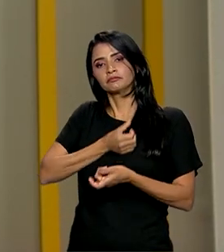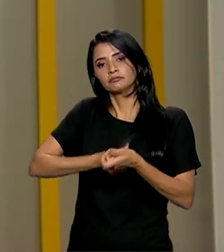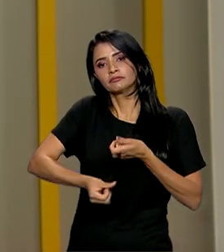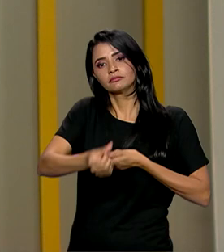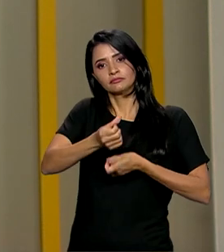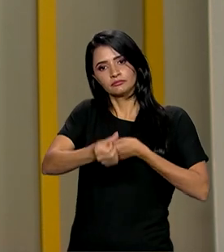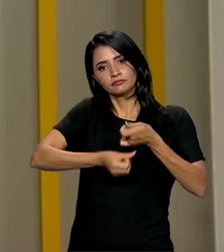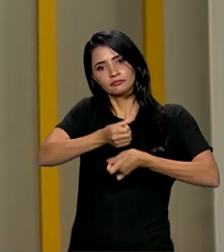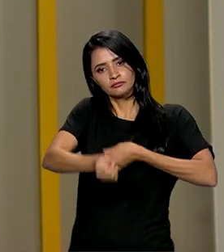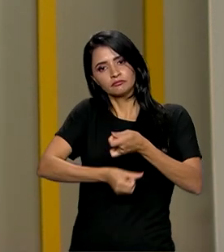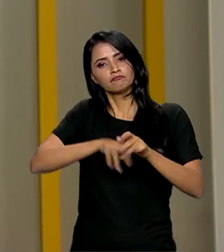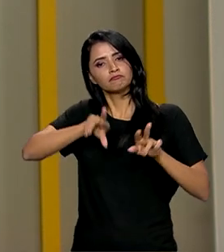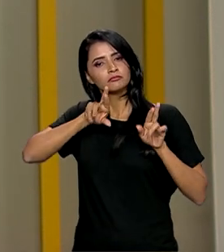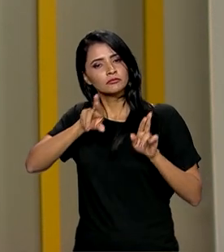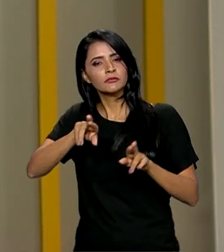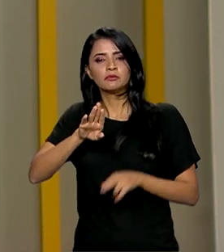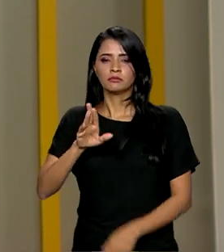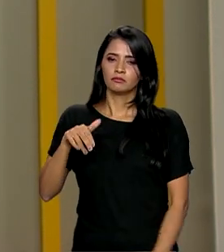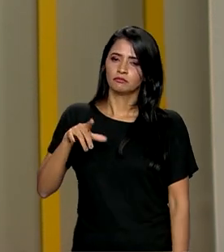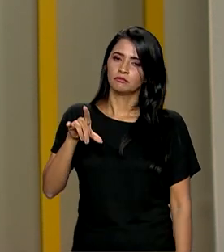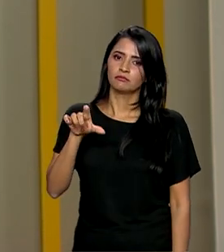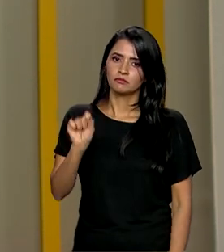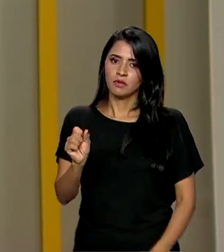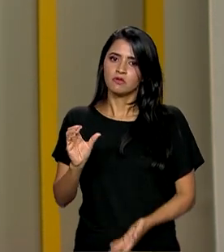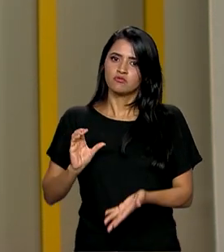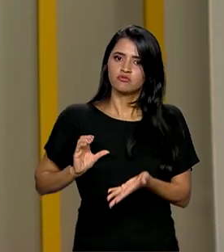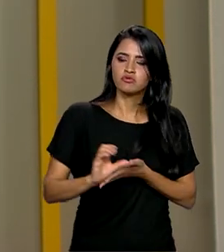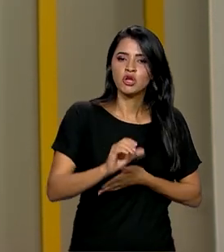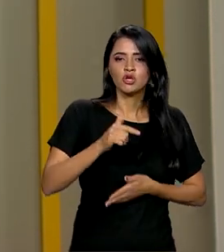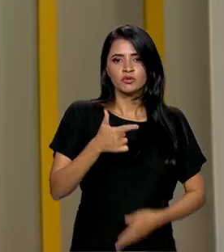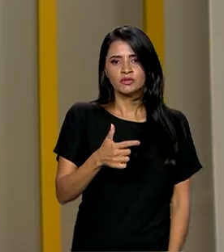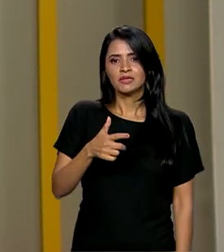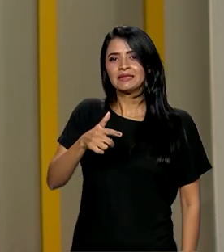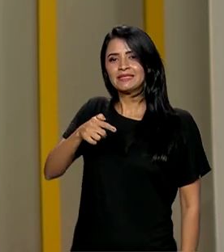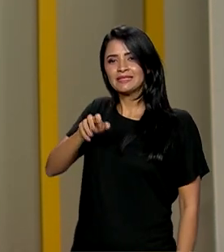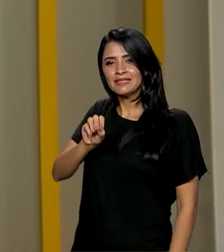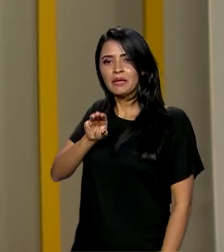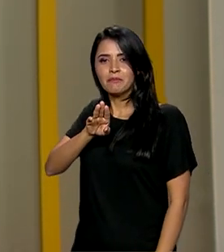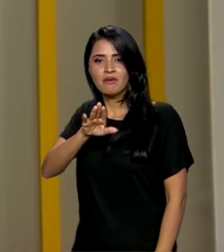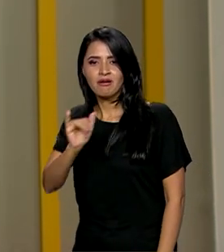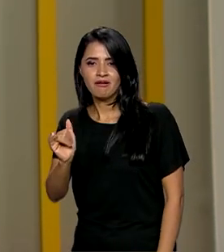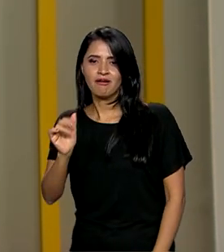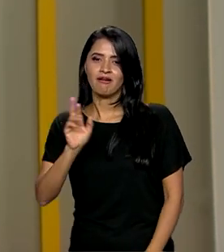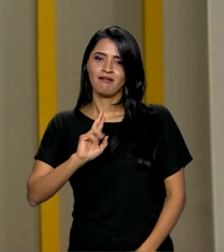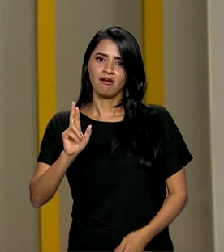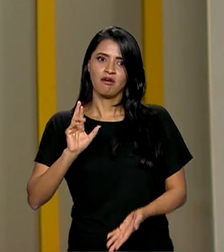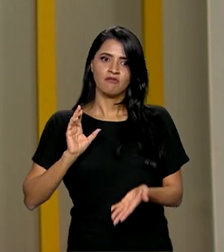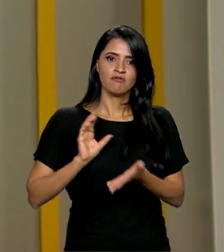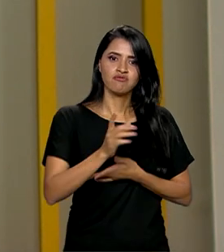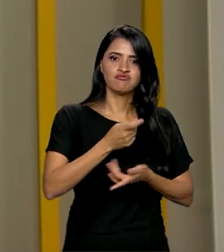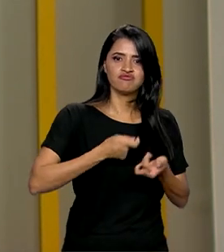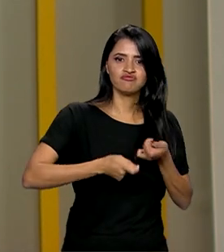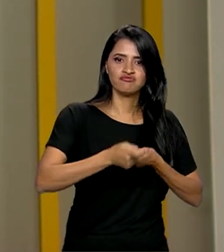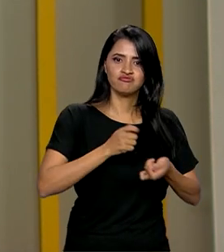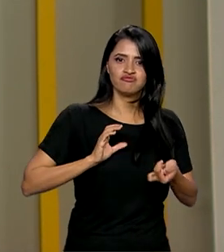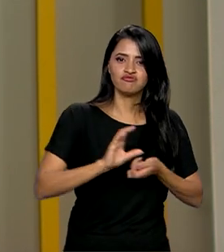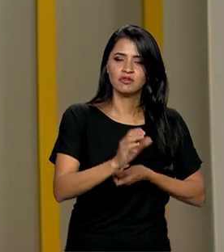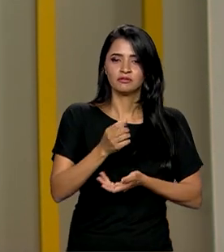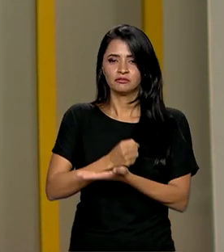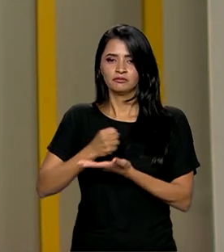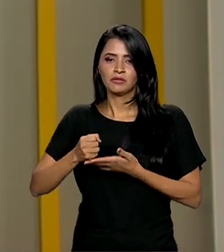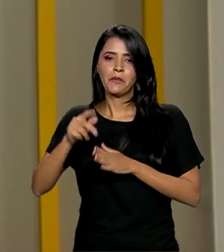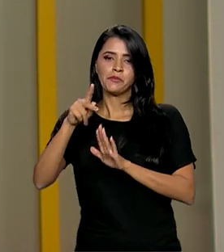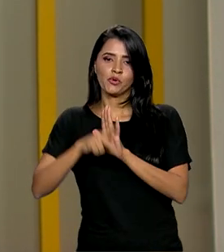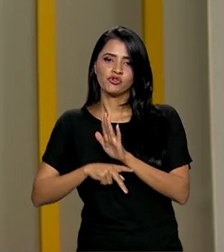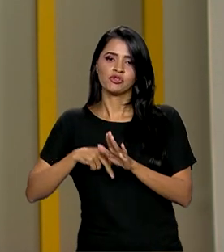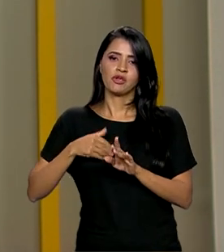perspectiva é de que o BNDES injete 270 bilhões de reais na economia em contratos de projetos para